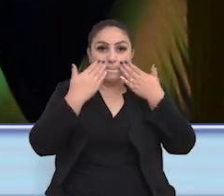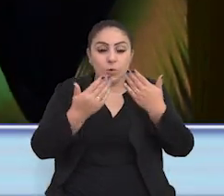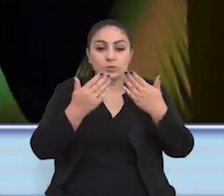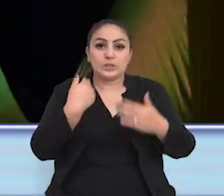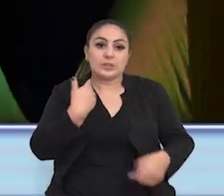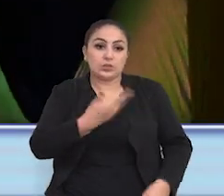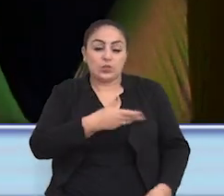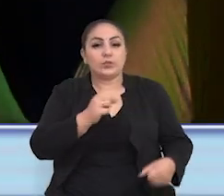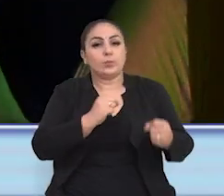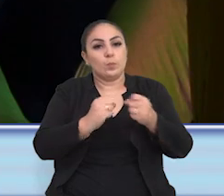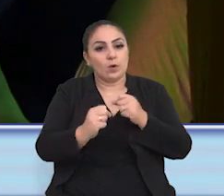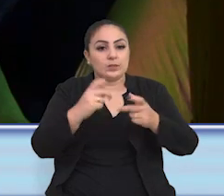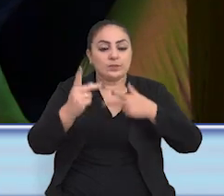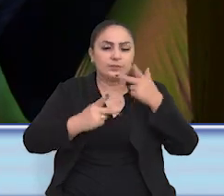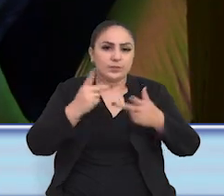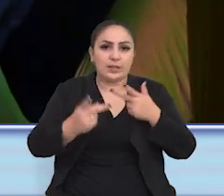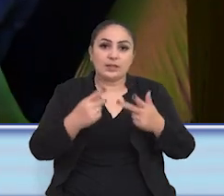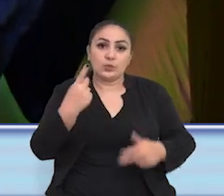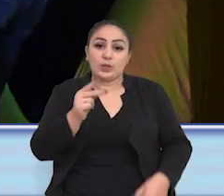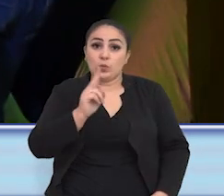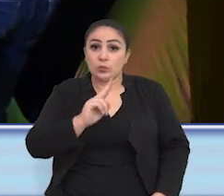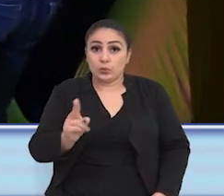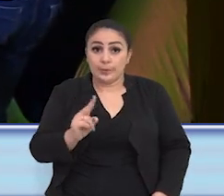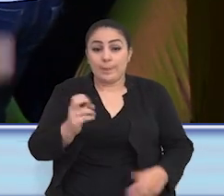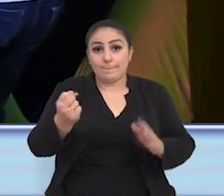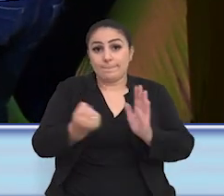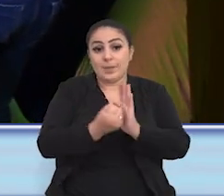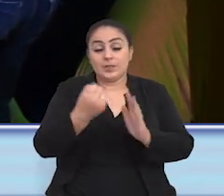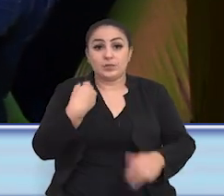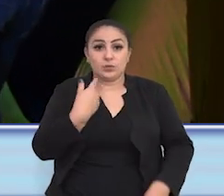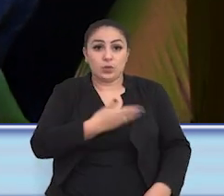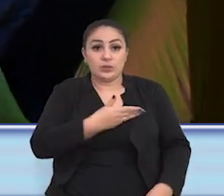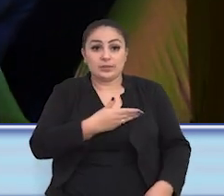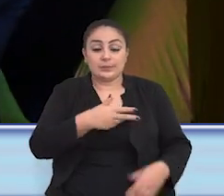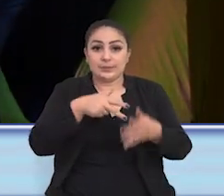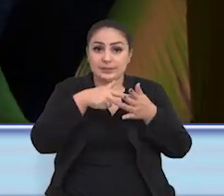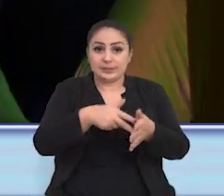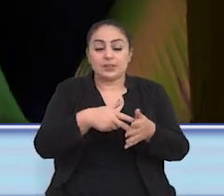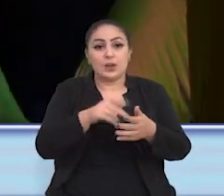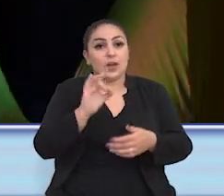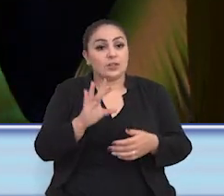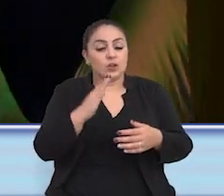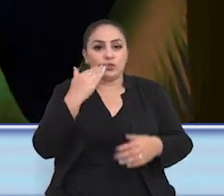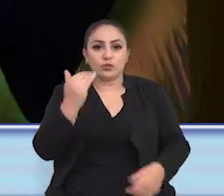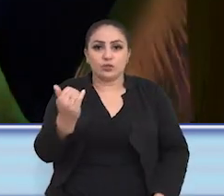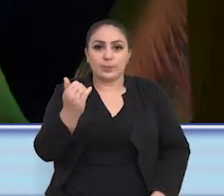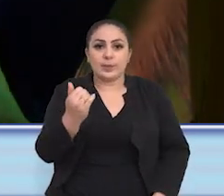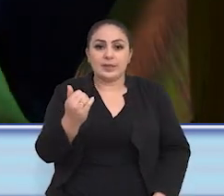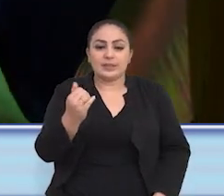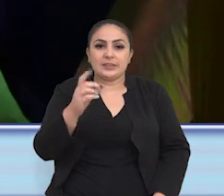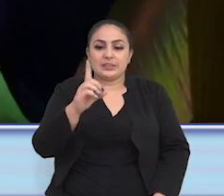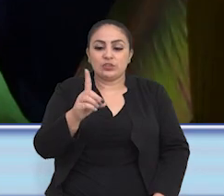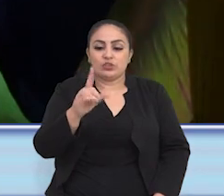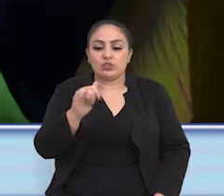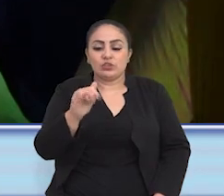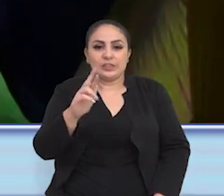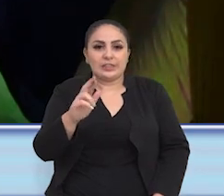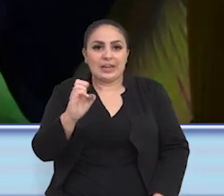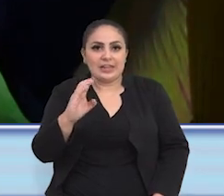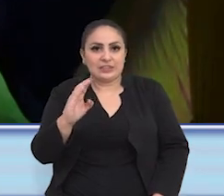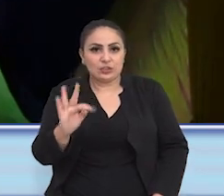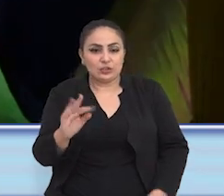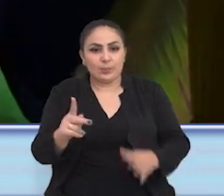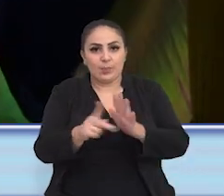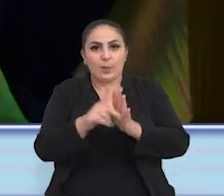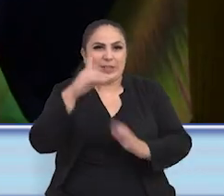amostra, no qual a gente vai estar podendo falar do seu nome e da sua marca em nossos espetáculos, é só nos chamar lá no direct. Chama